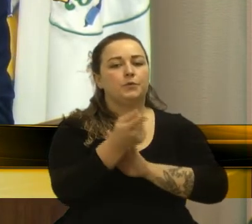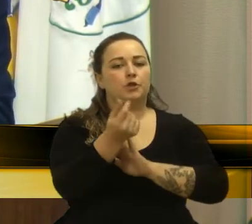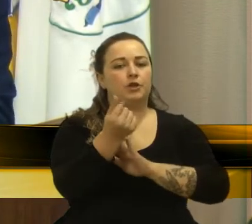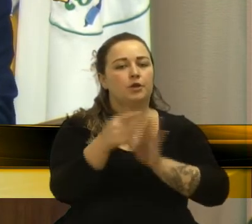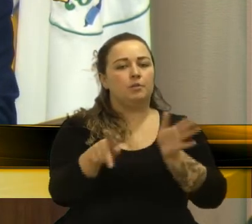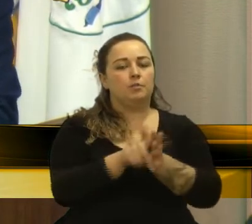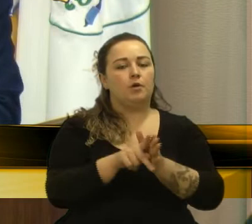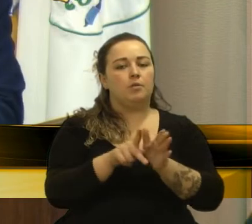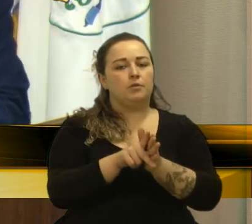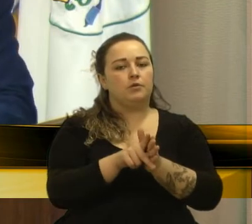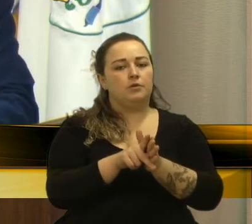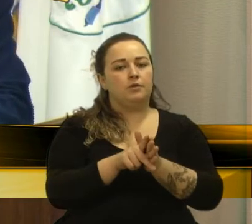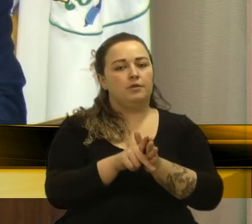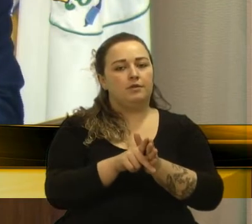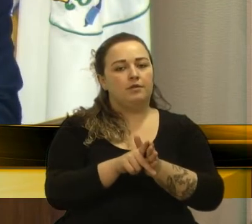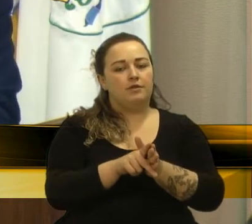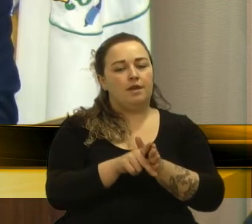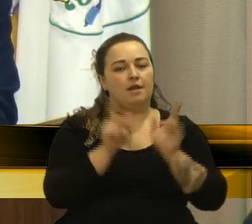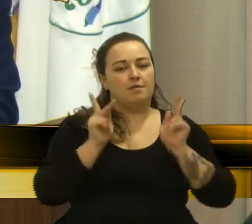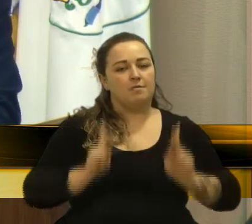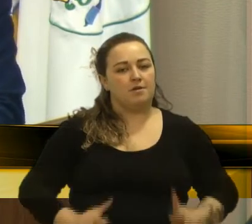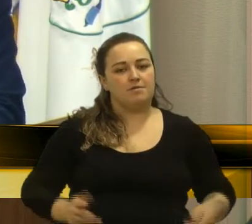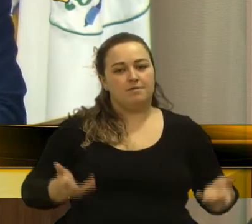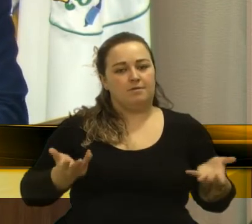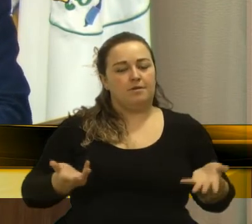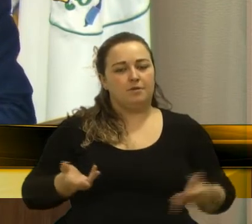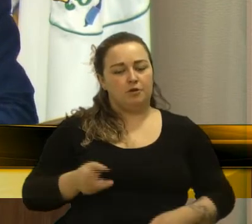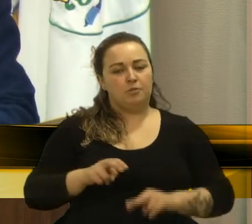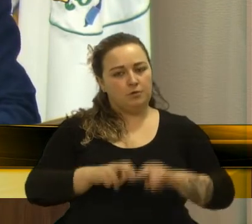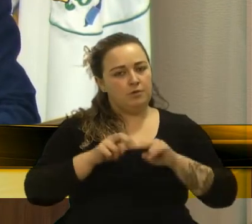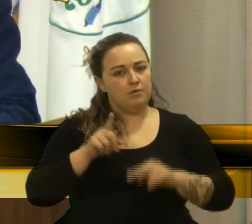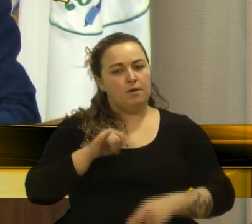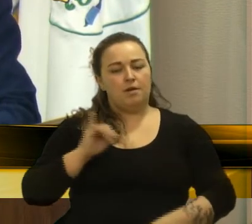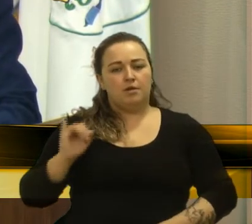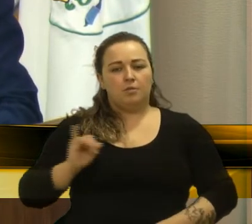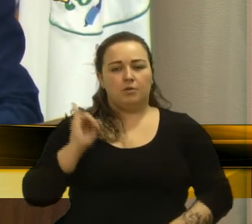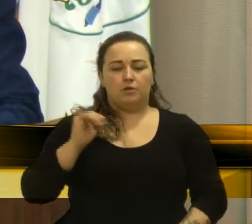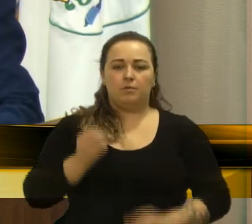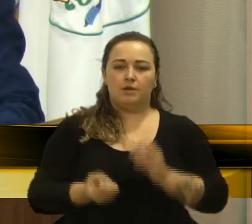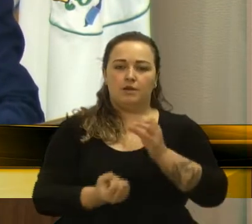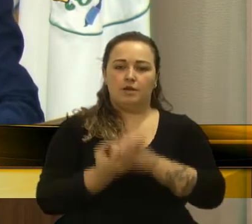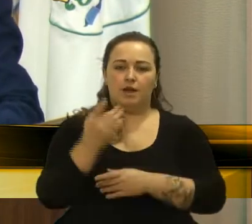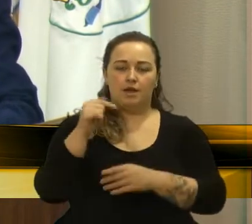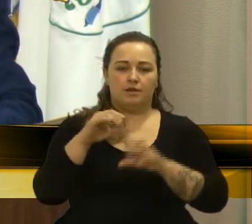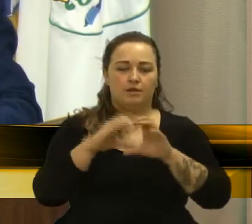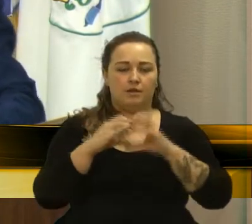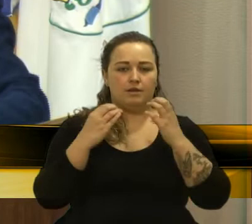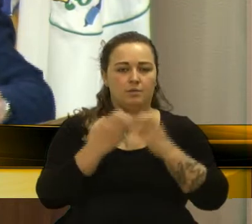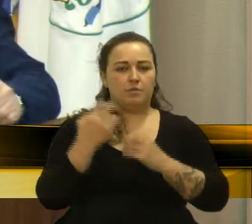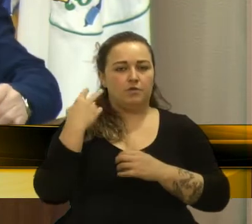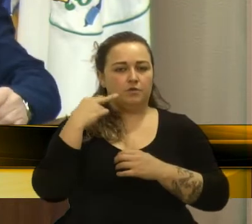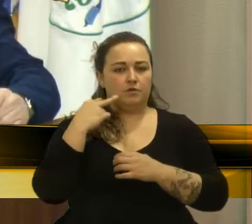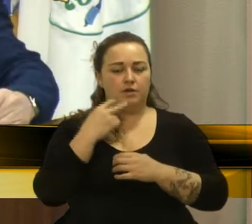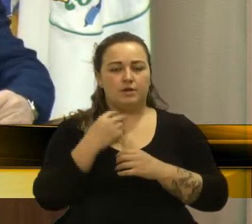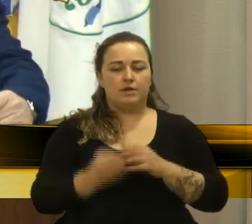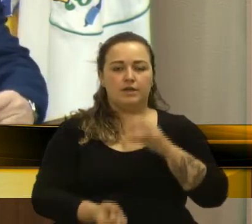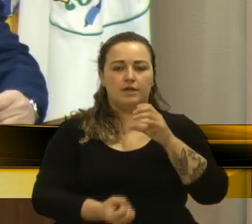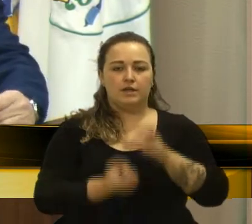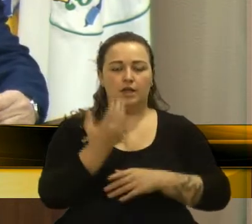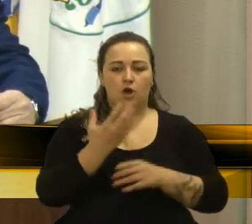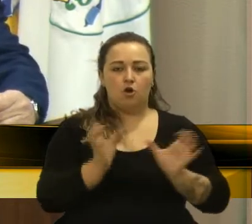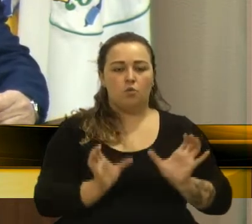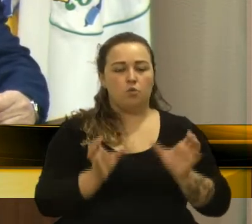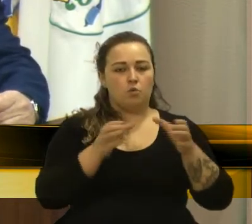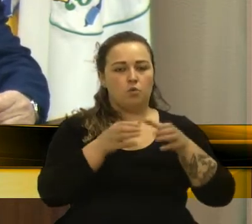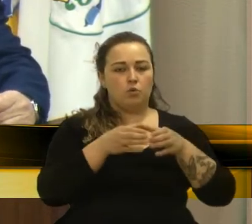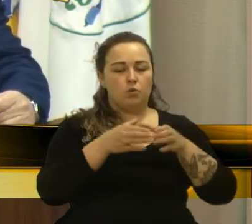contribuinte. E aí vem a importância de nós criarmos aqui na casa a frente parlamentar que já existiu e